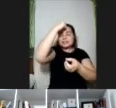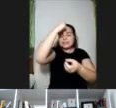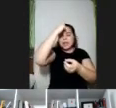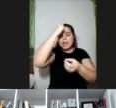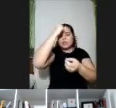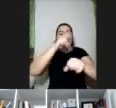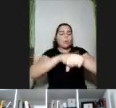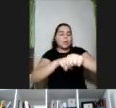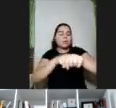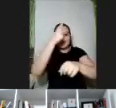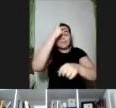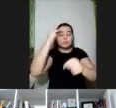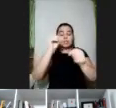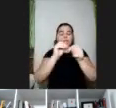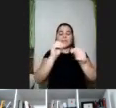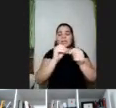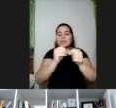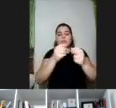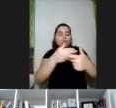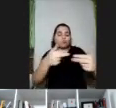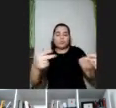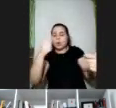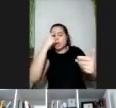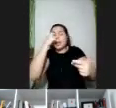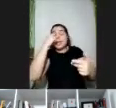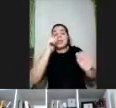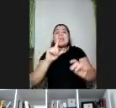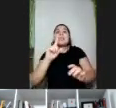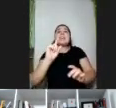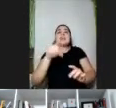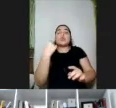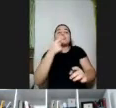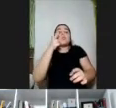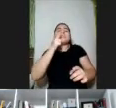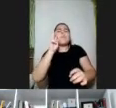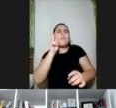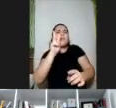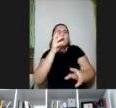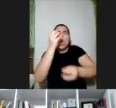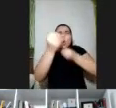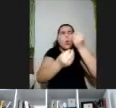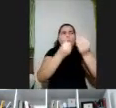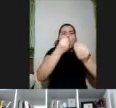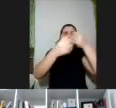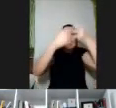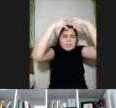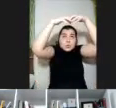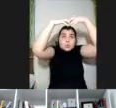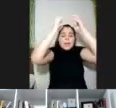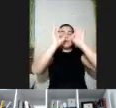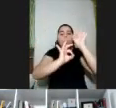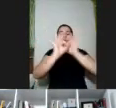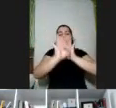como as pessoas aprendem como é que o cérebro se organiza para